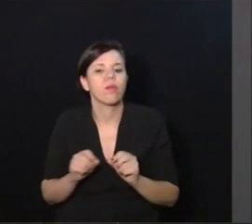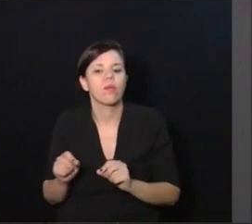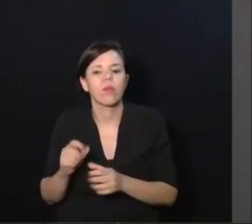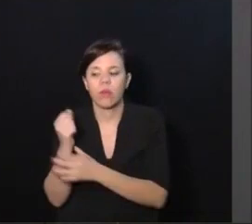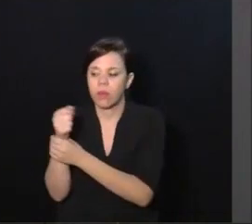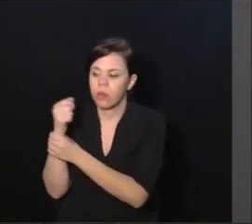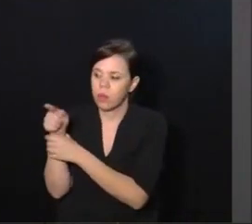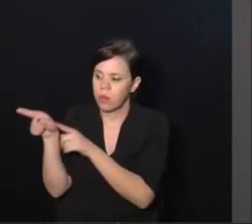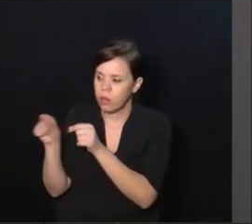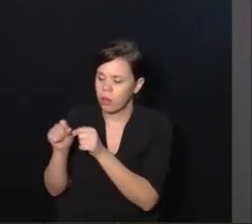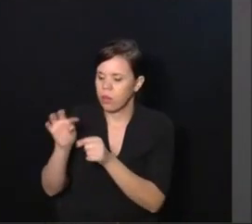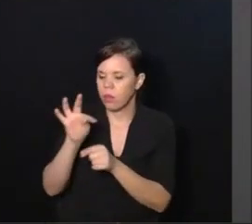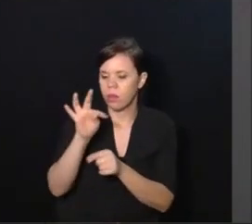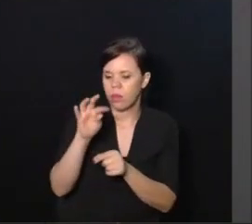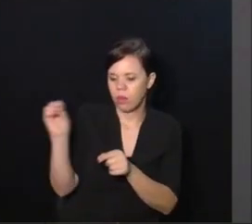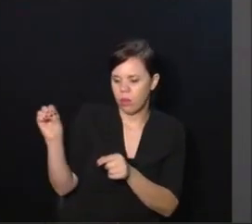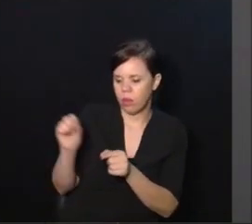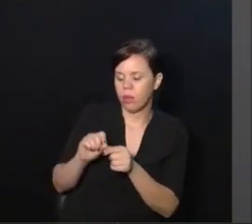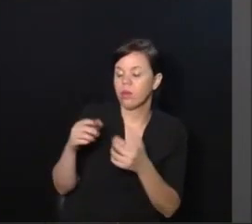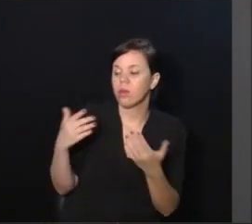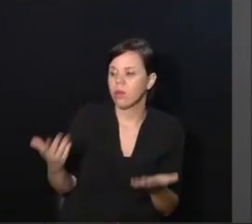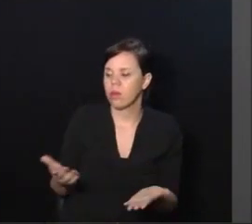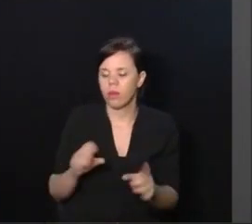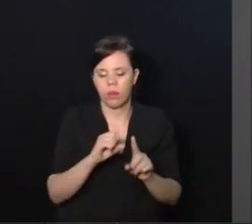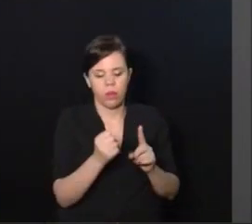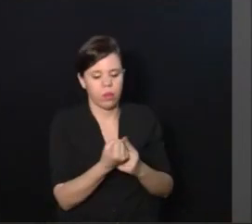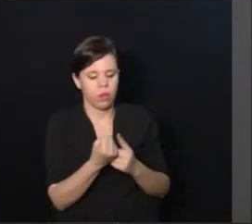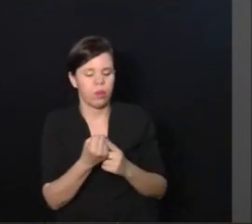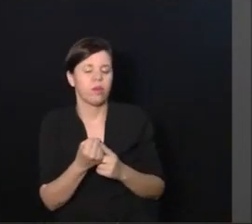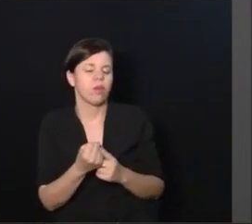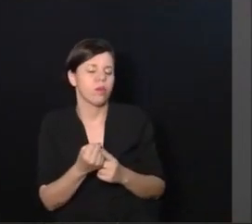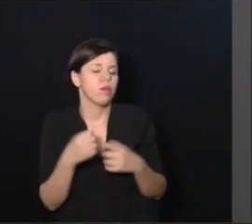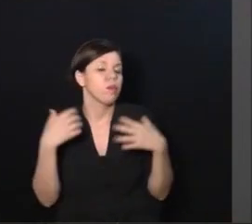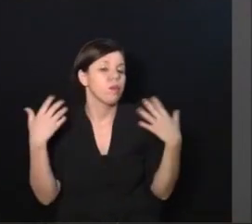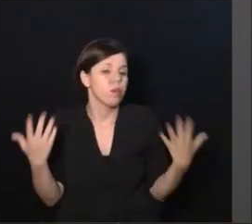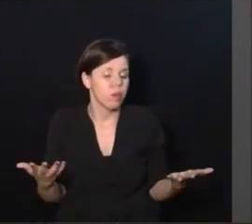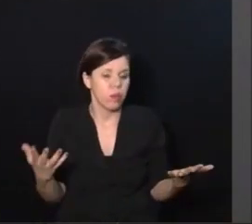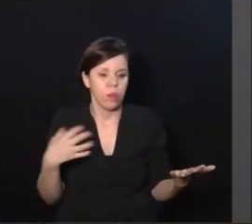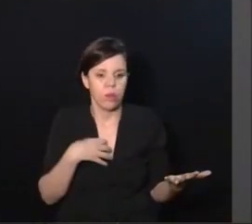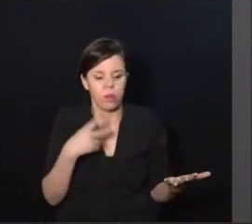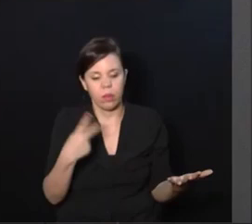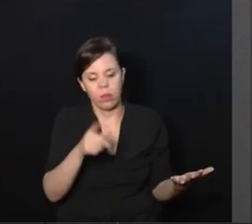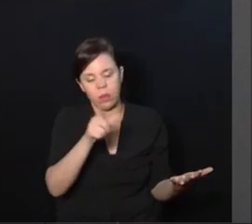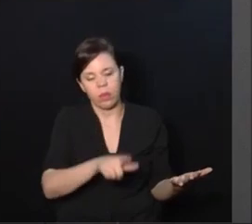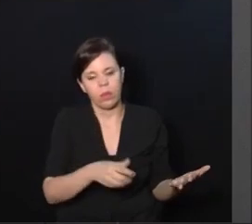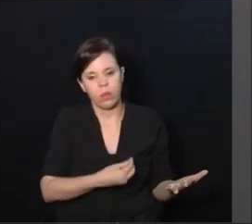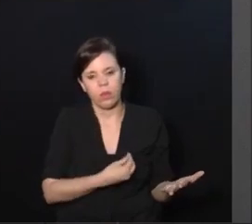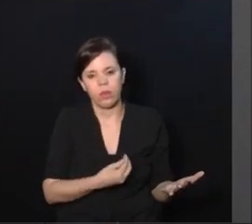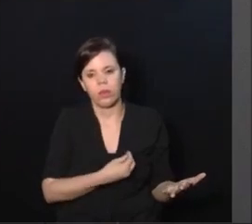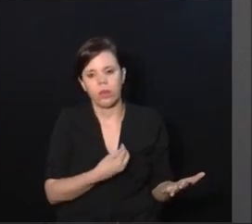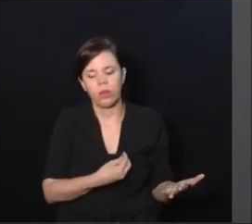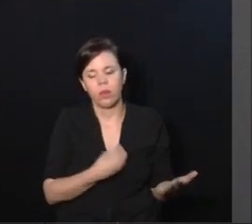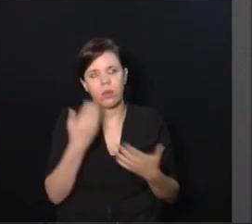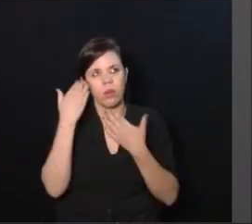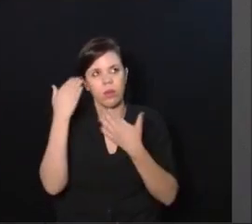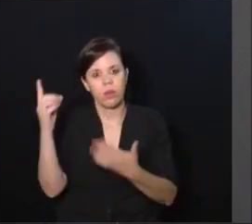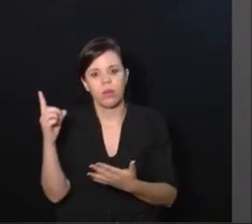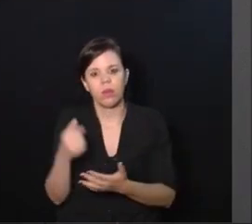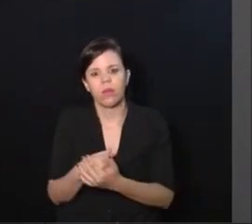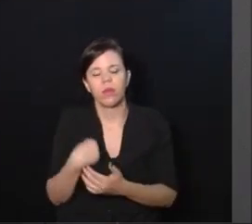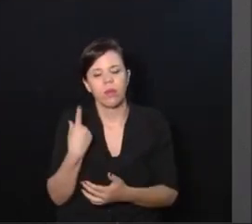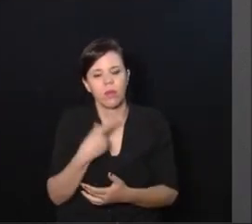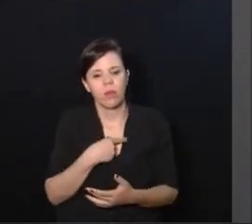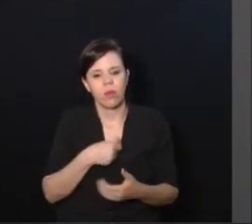tem a dizer, o TO tem a dizer, assistente social, tem que ver em quais condições aquela pessoa vive, e graças a Deus a gente está